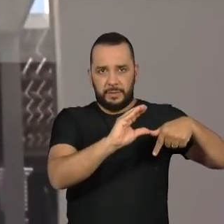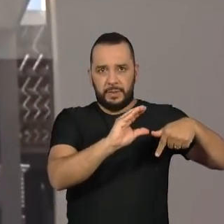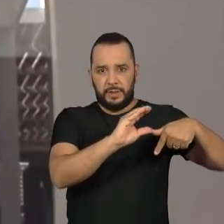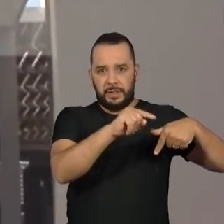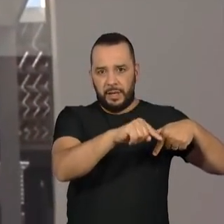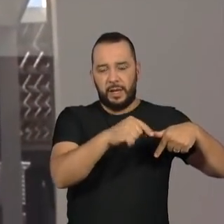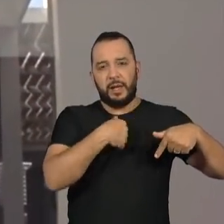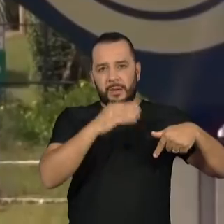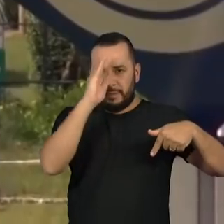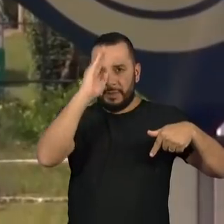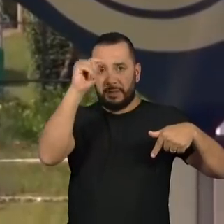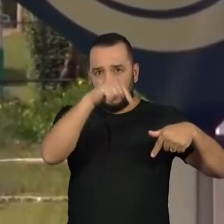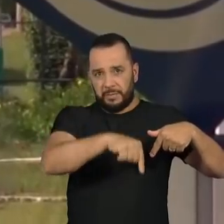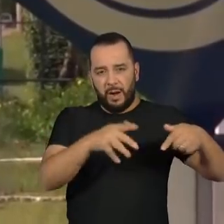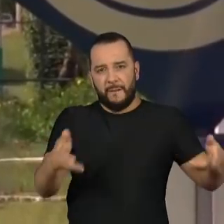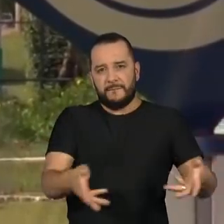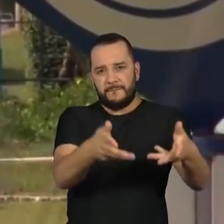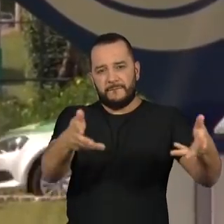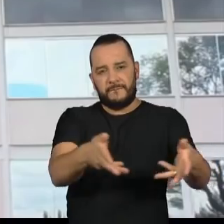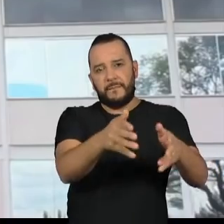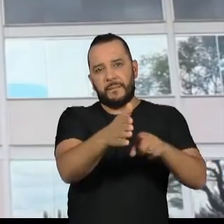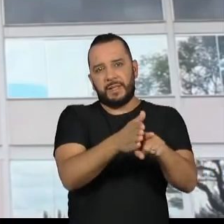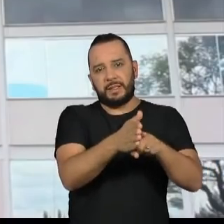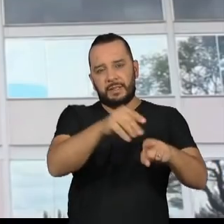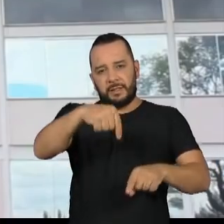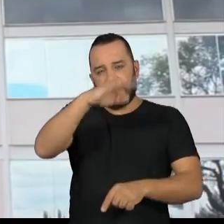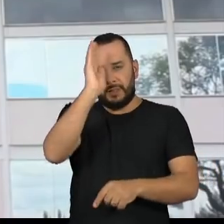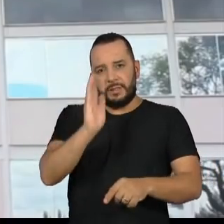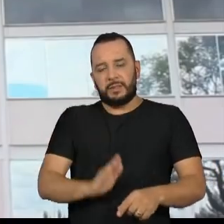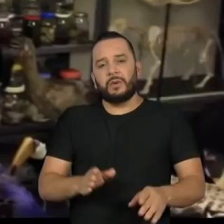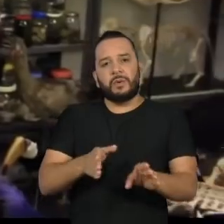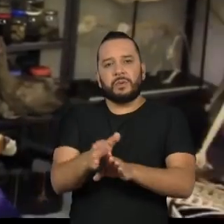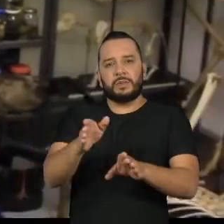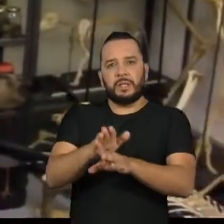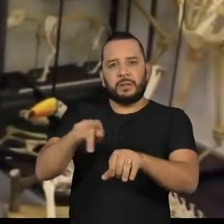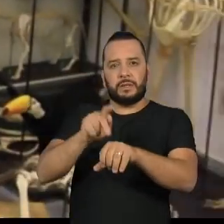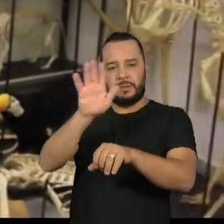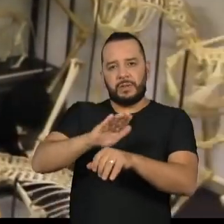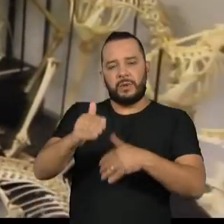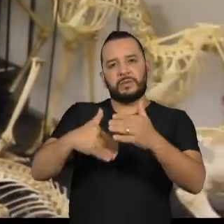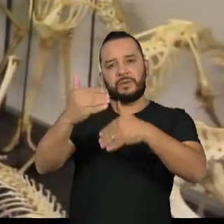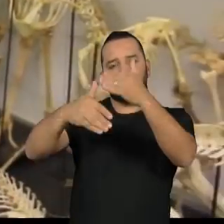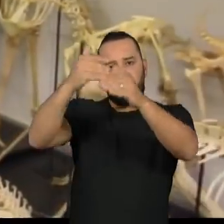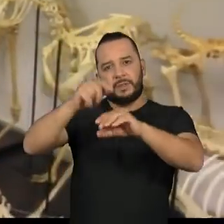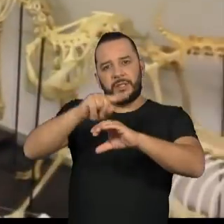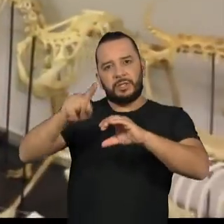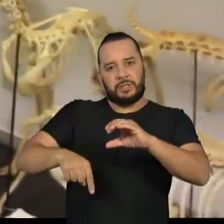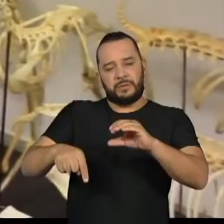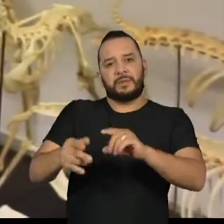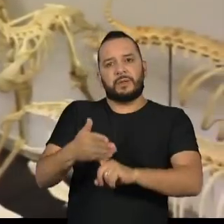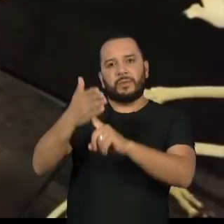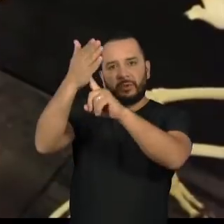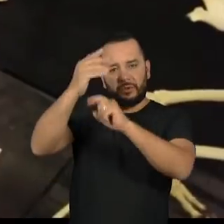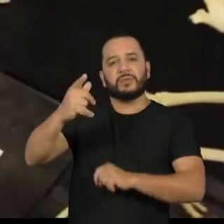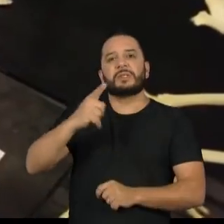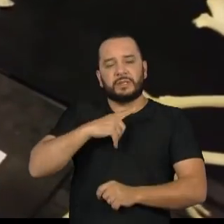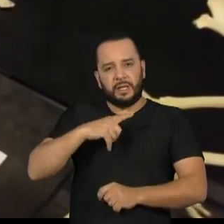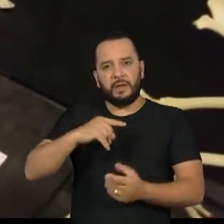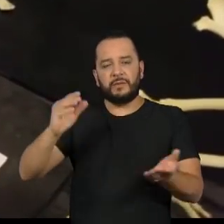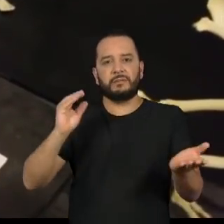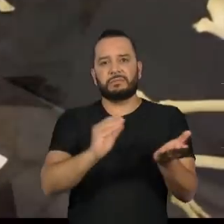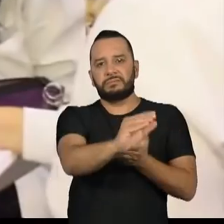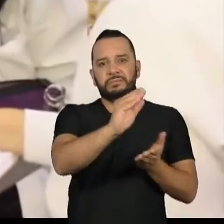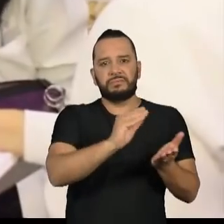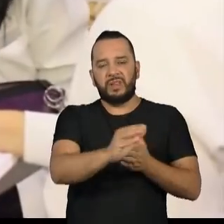de fomento à pesquisa no país. O Conselho Nacional de Desenvolvimento Científico e Tecnológico sofreu um apagão no